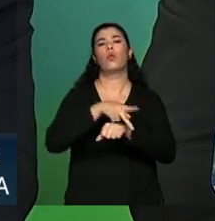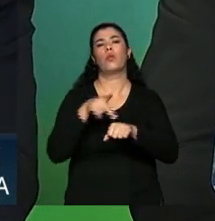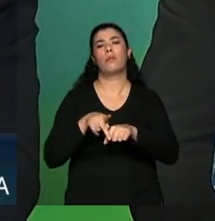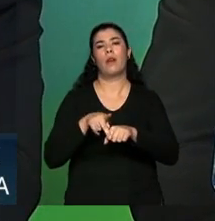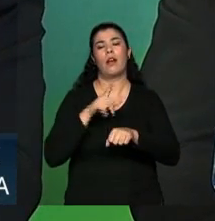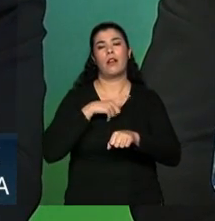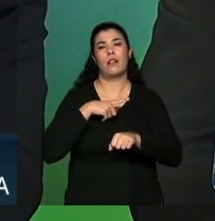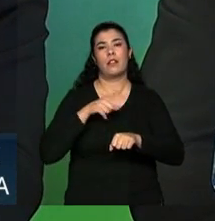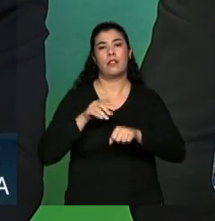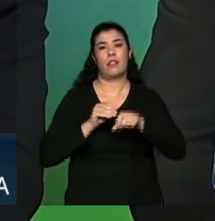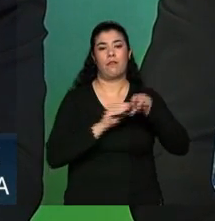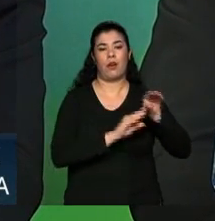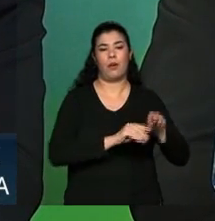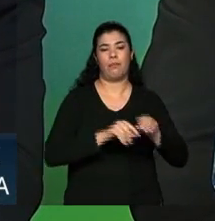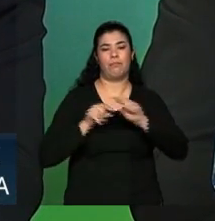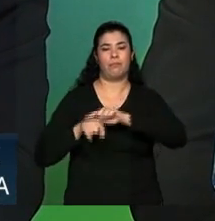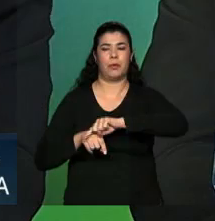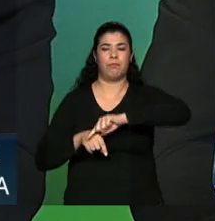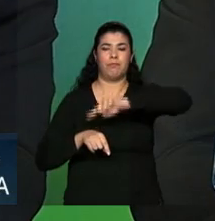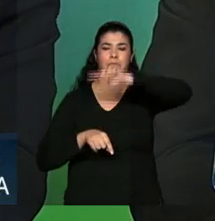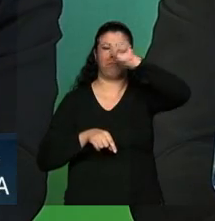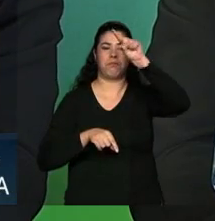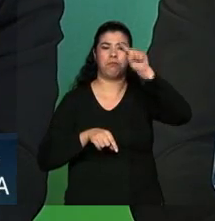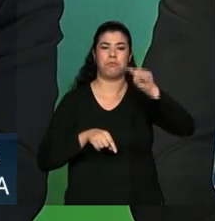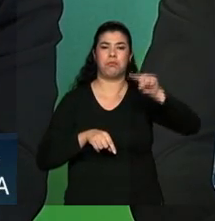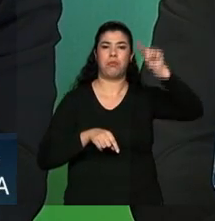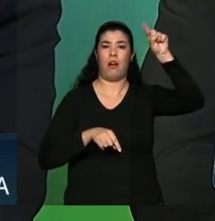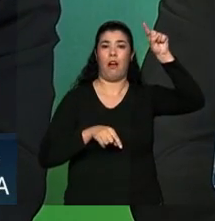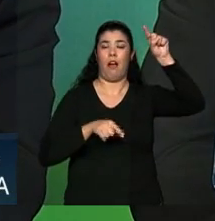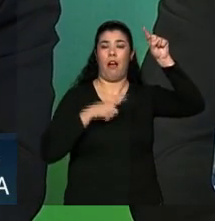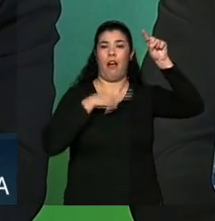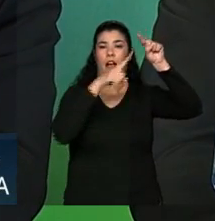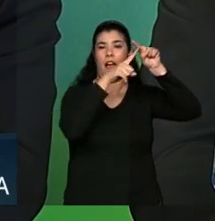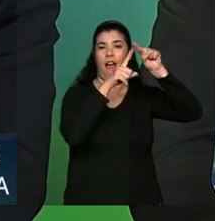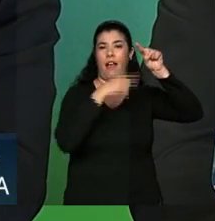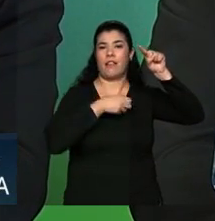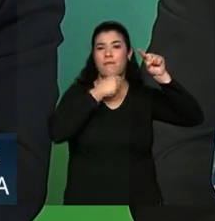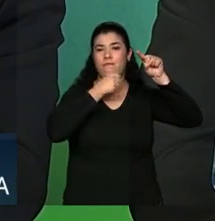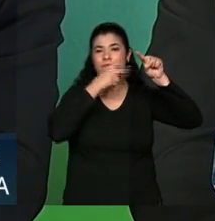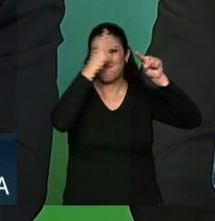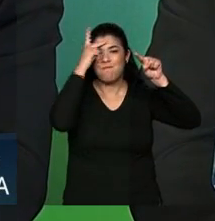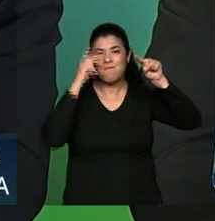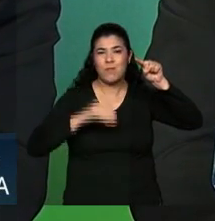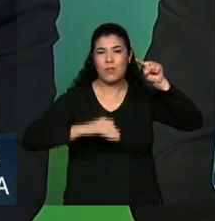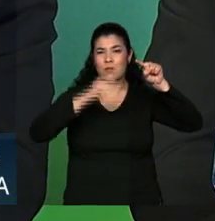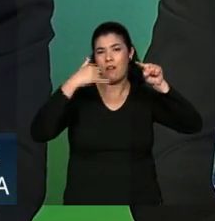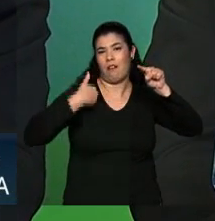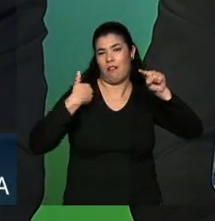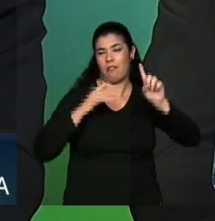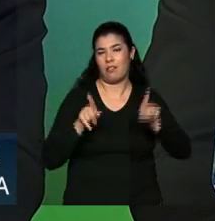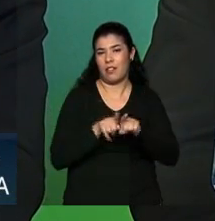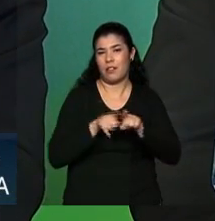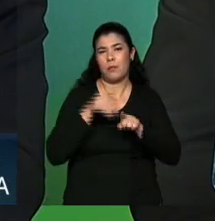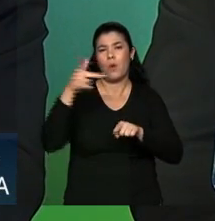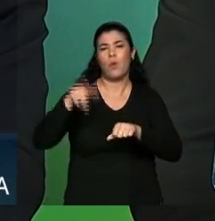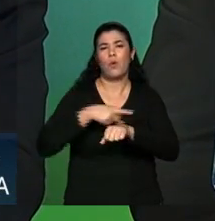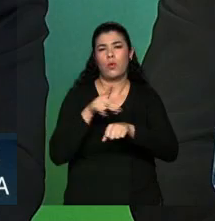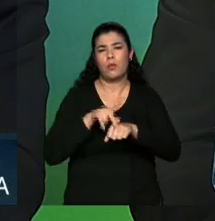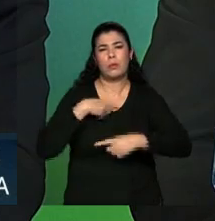demográfica? Eles enfrentam um debate muito duro de alteração constitucional, inclusive,